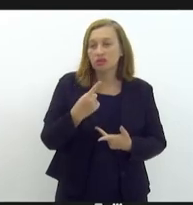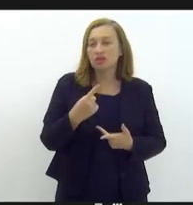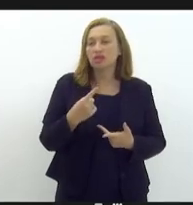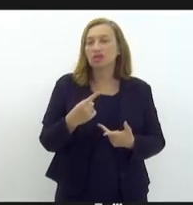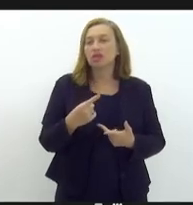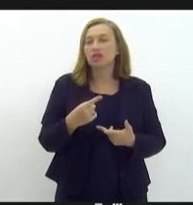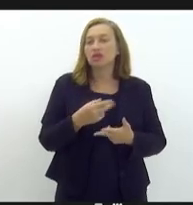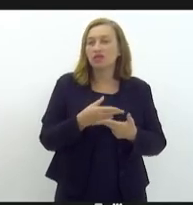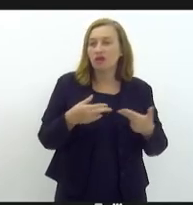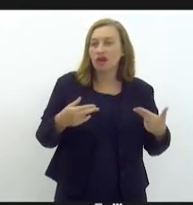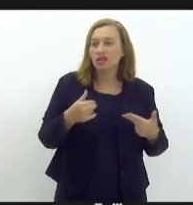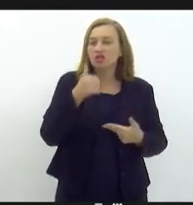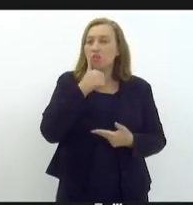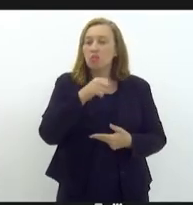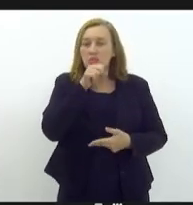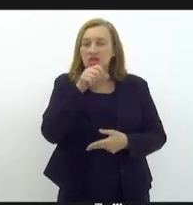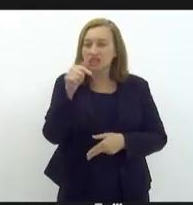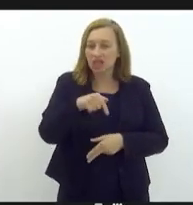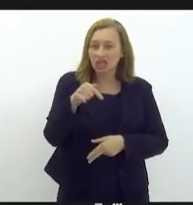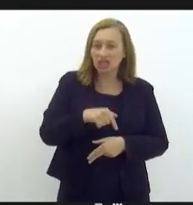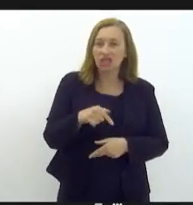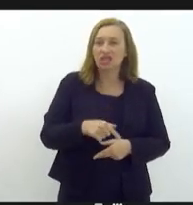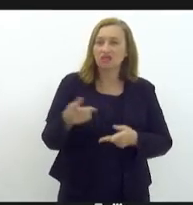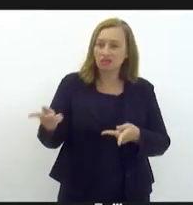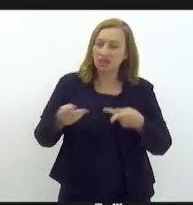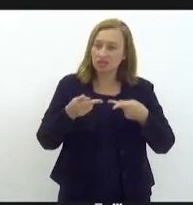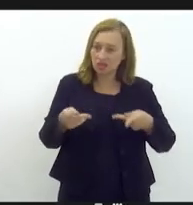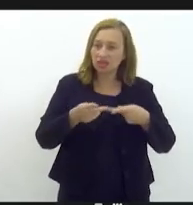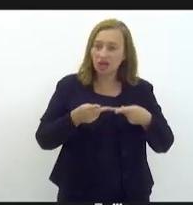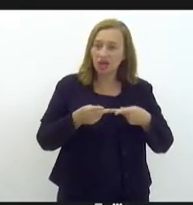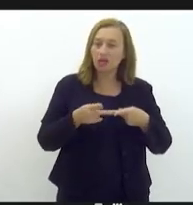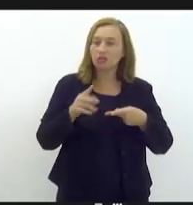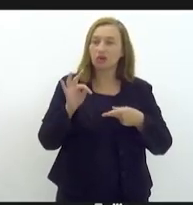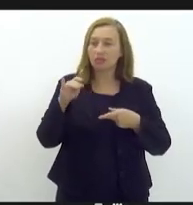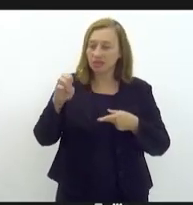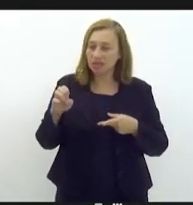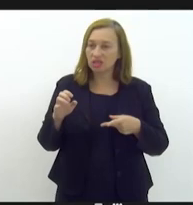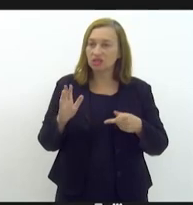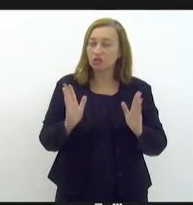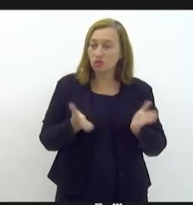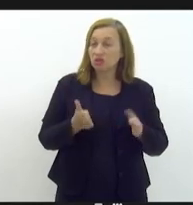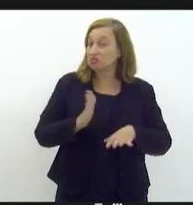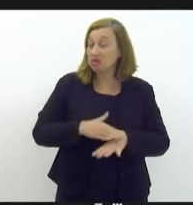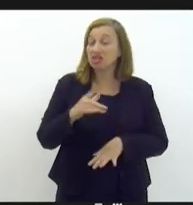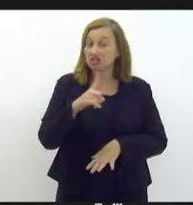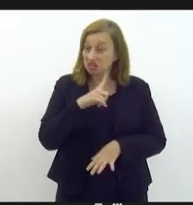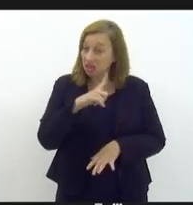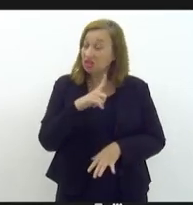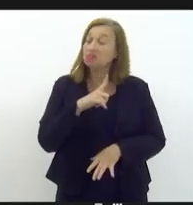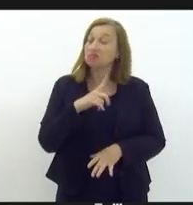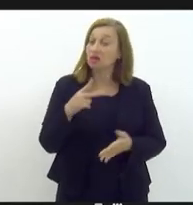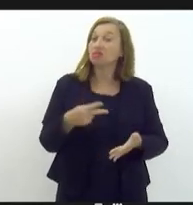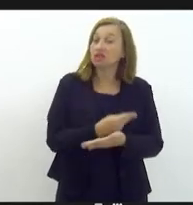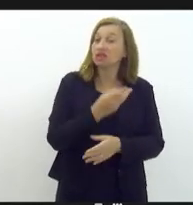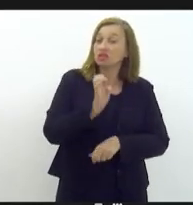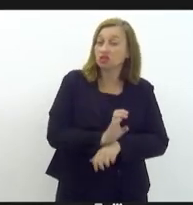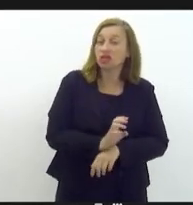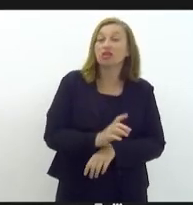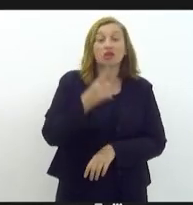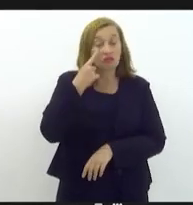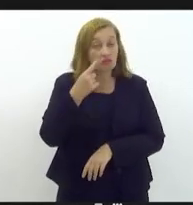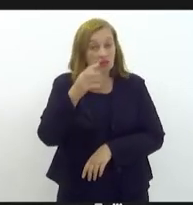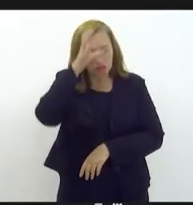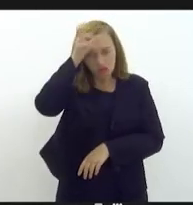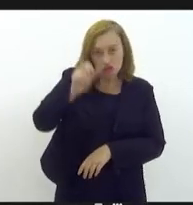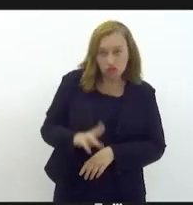mães que hoje o que mais tem que está acontecendo no nosso estado, eu te ajudo,